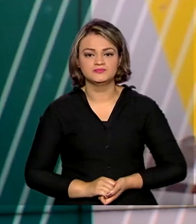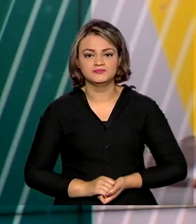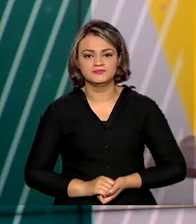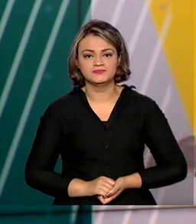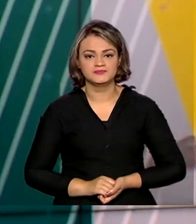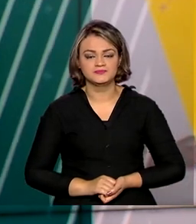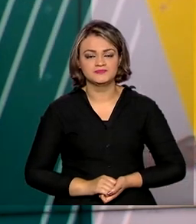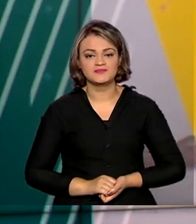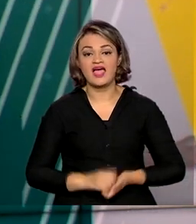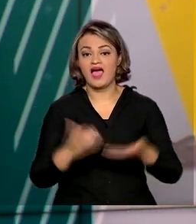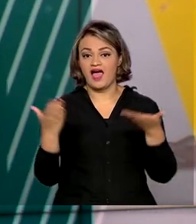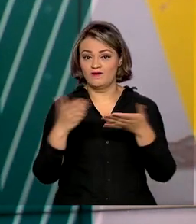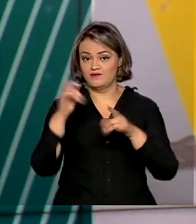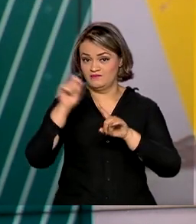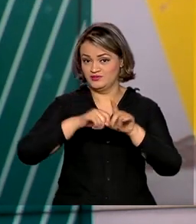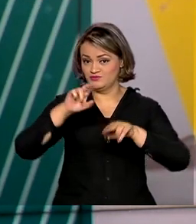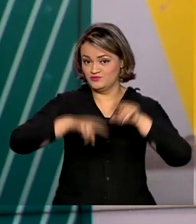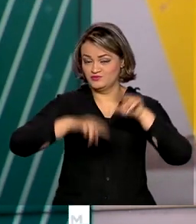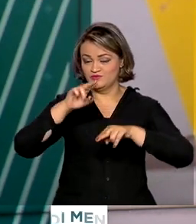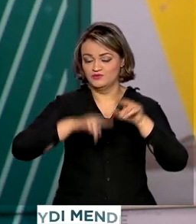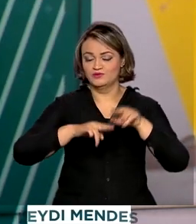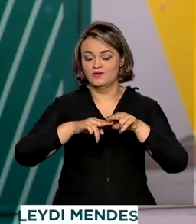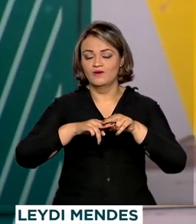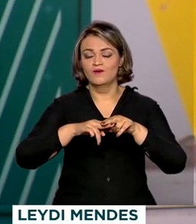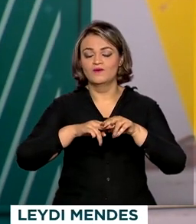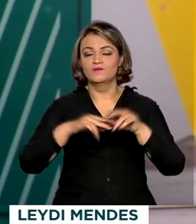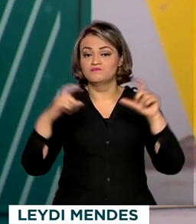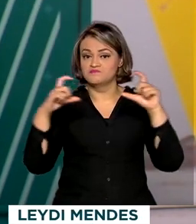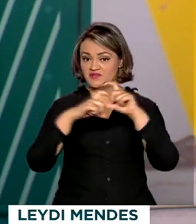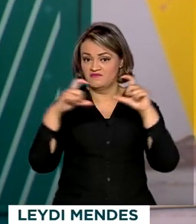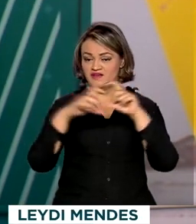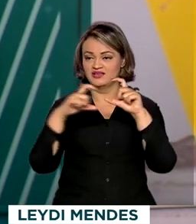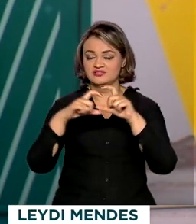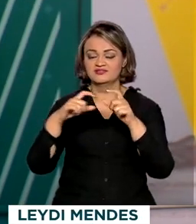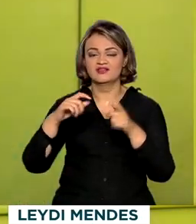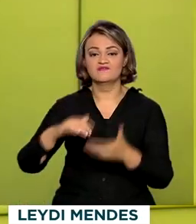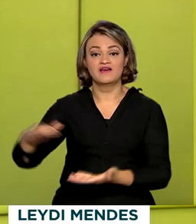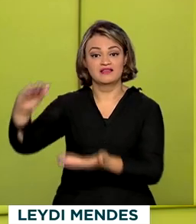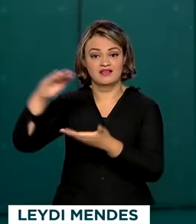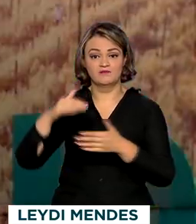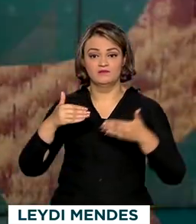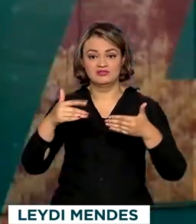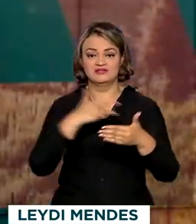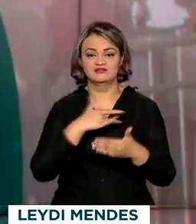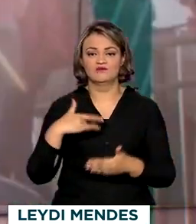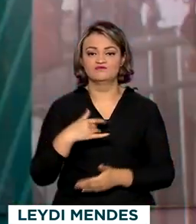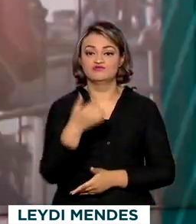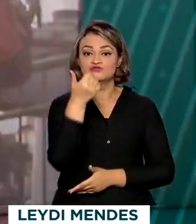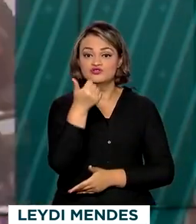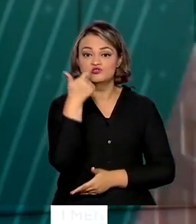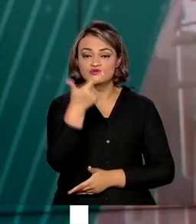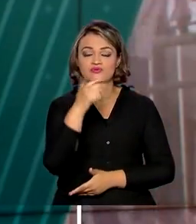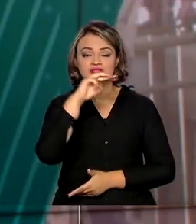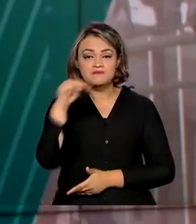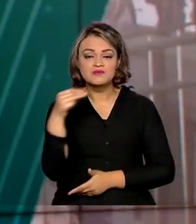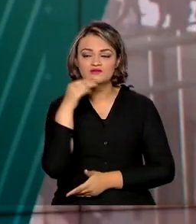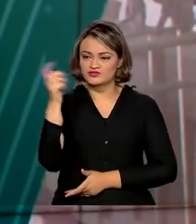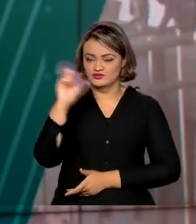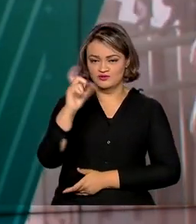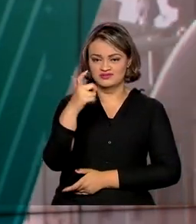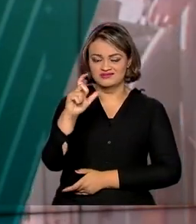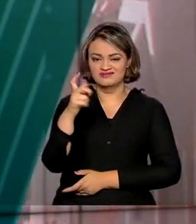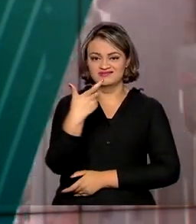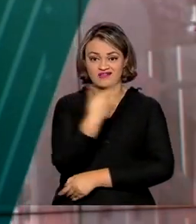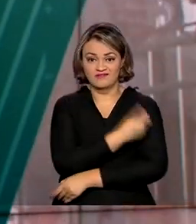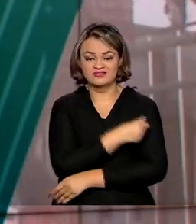Agora em junho, a Pfizer deve entregar ao Ministério da Saúde 12 milhões de doses da vacina contra a Covid-19